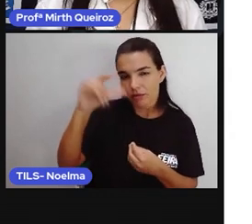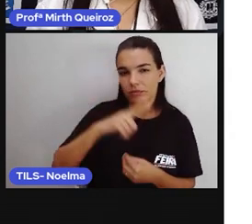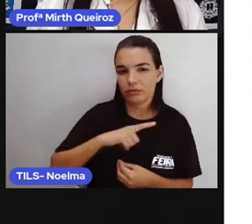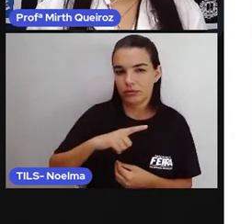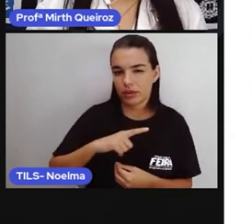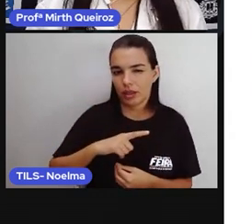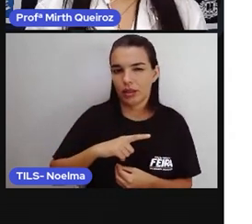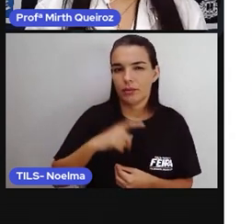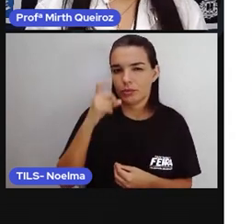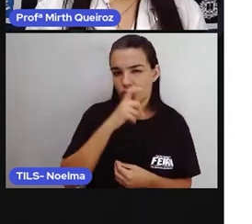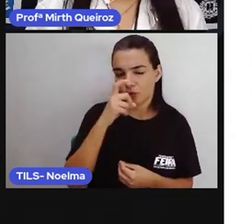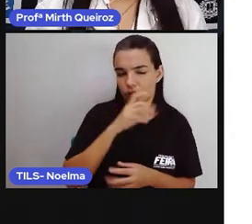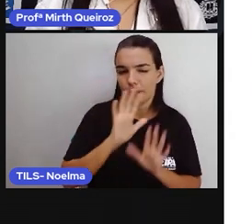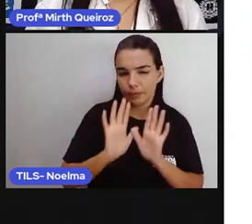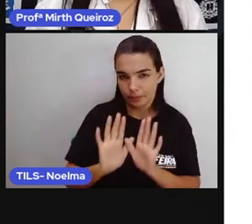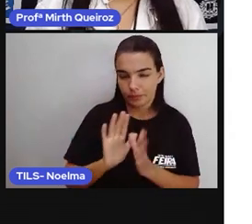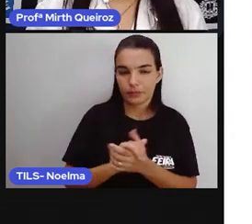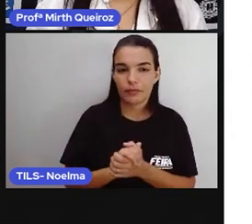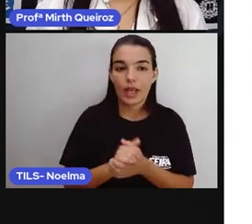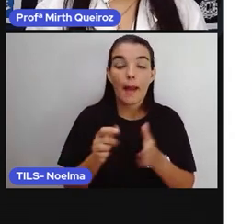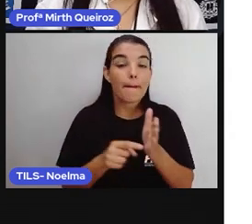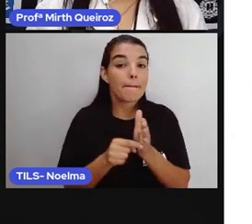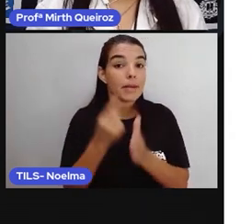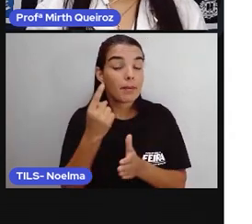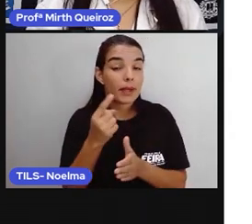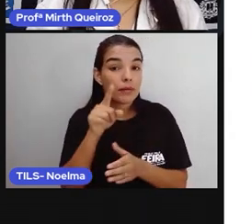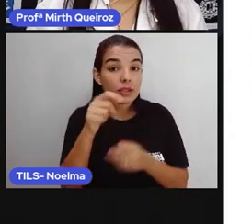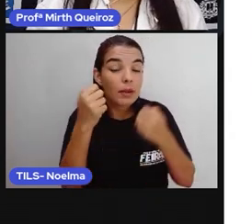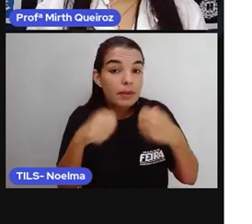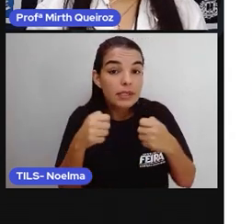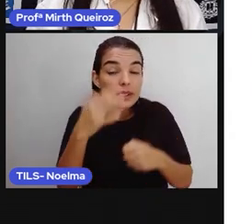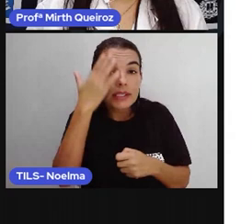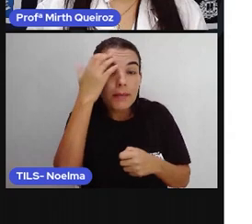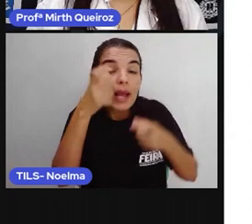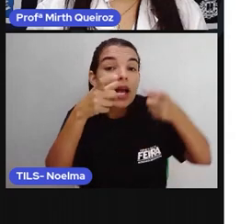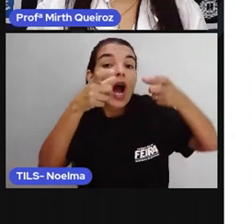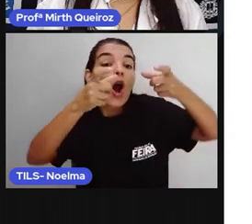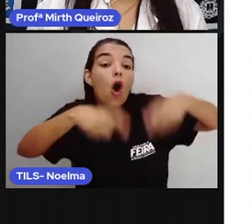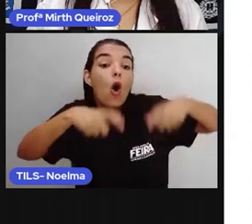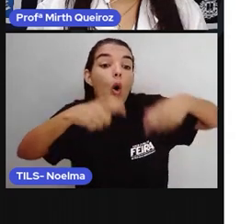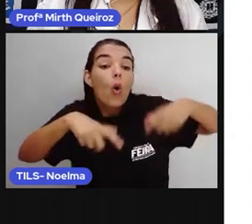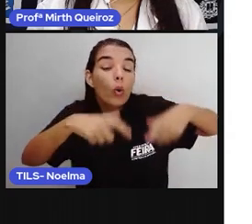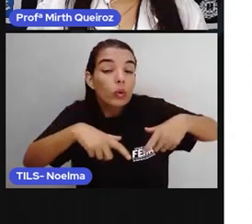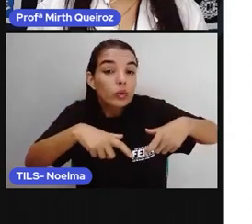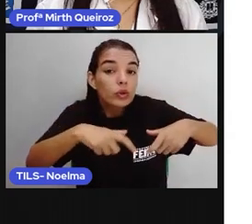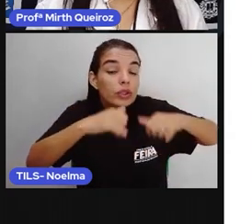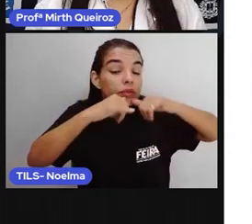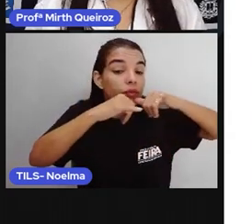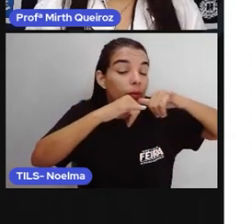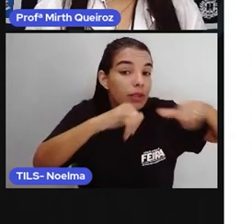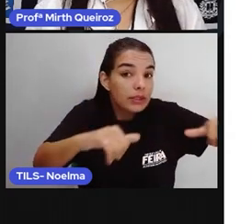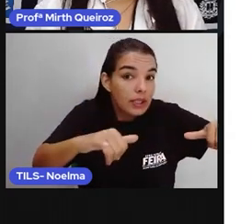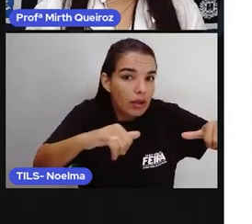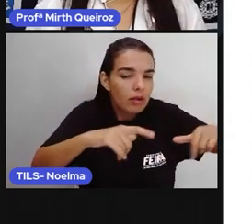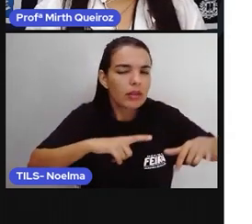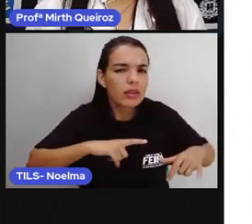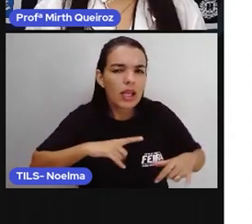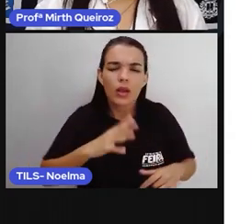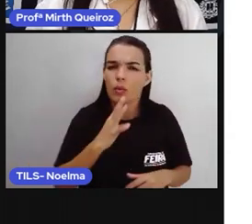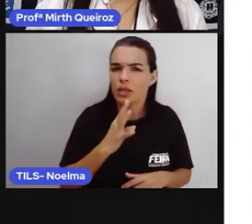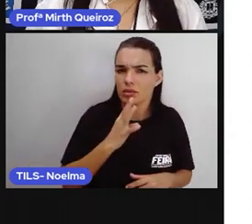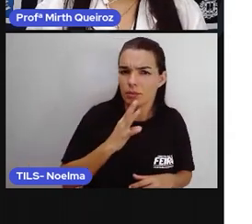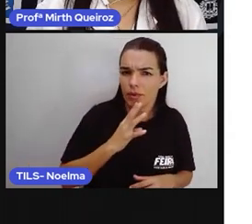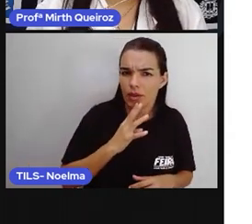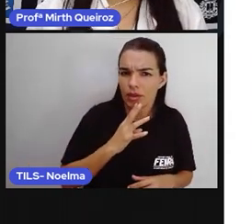de internet? Primeiro, confira a fonte da notícia. A fonte tem credibilidade? Ela é reconhecida?